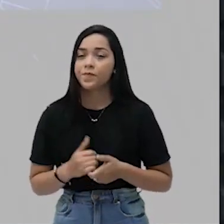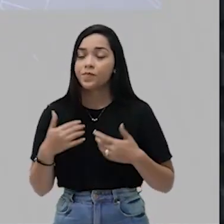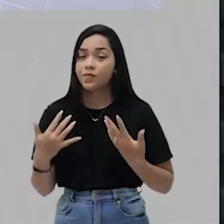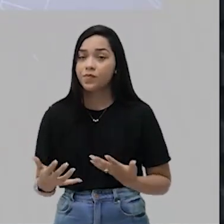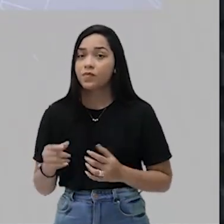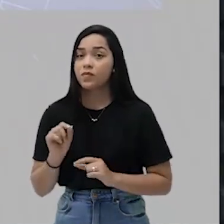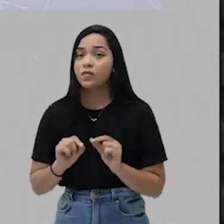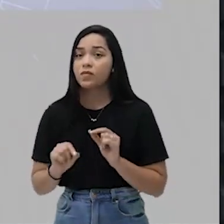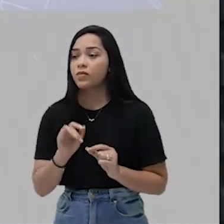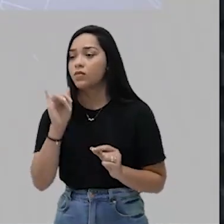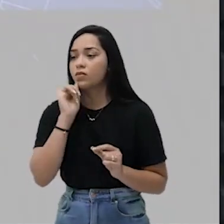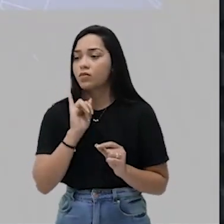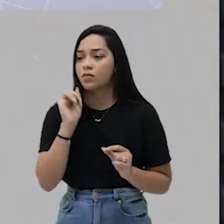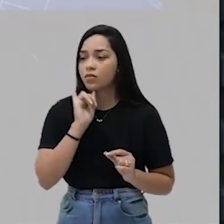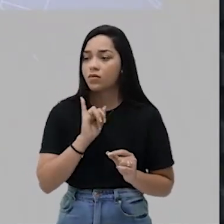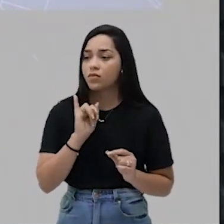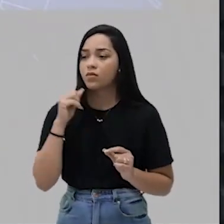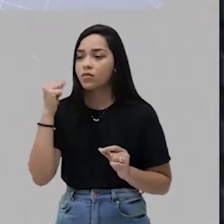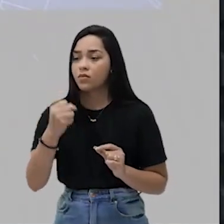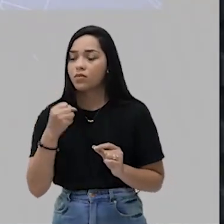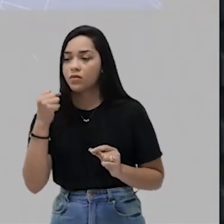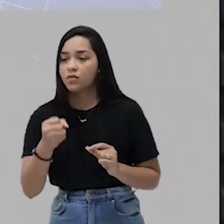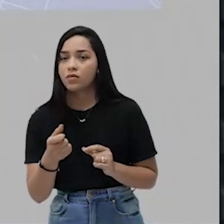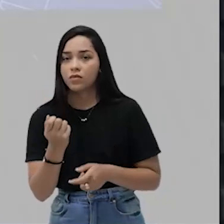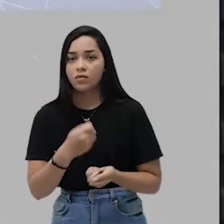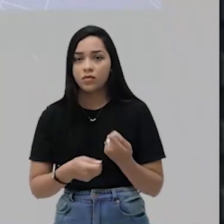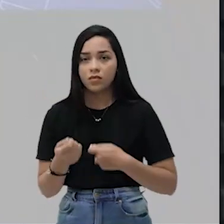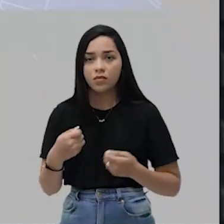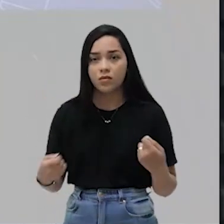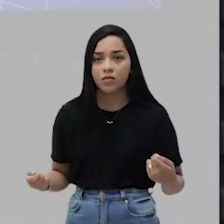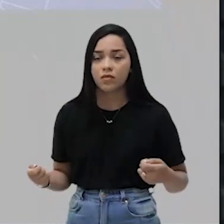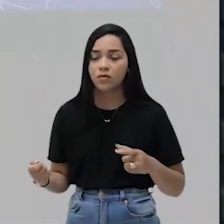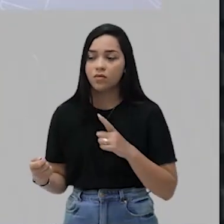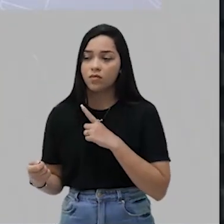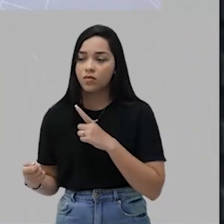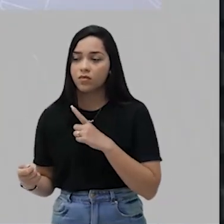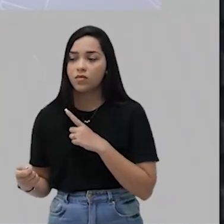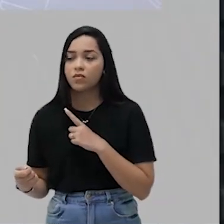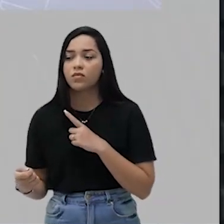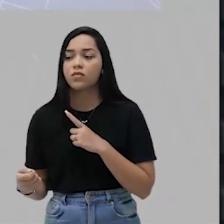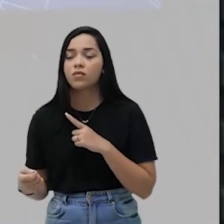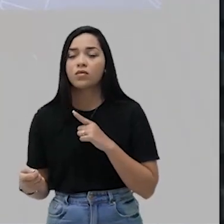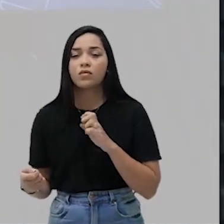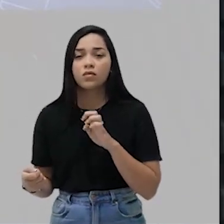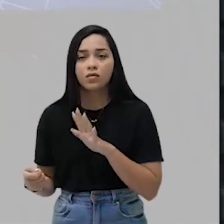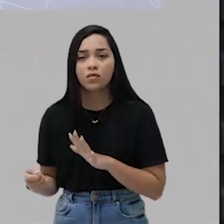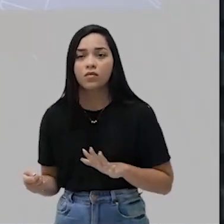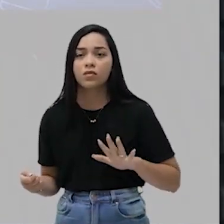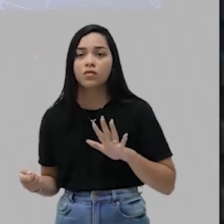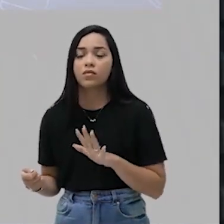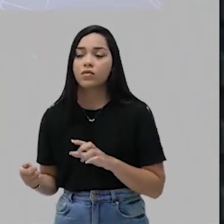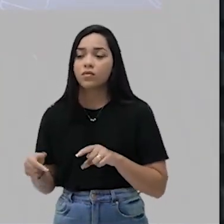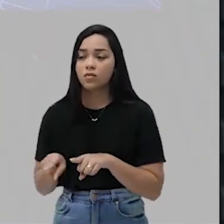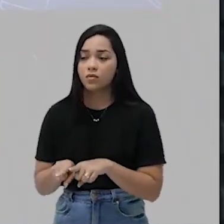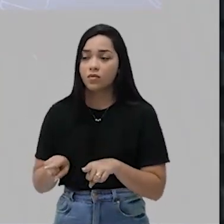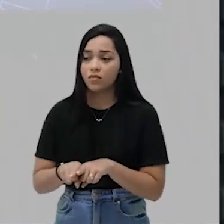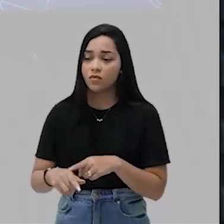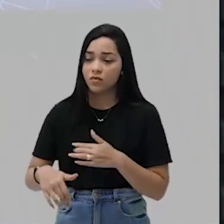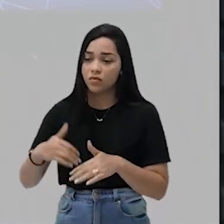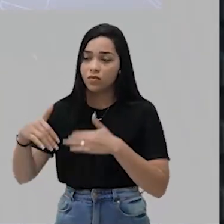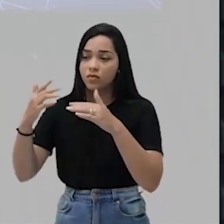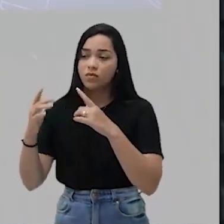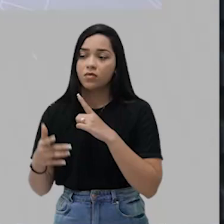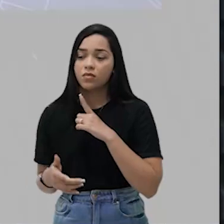Resultados como, por exemplo, a revolução comercial, a revolução comercial europeia, a partir desse movimento,